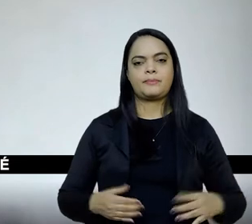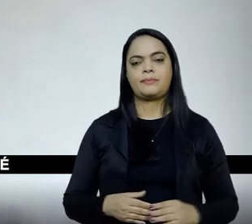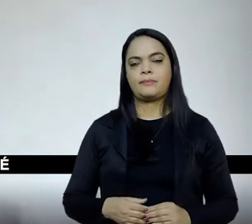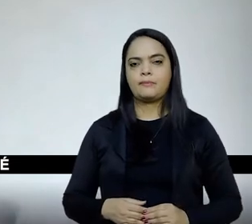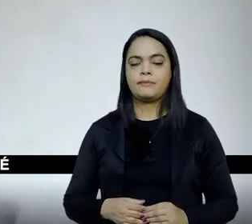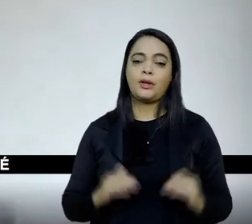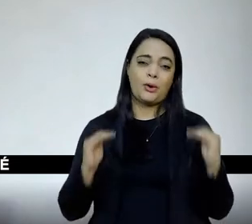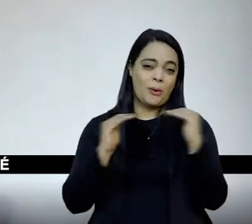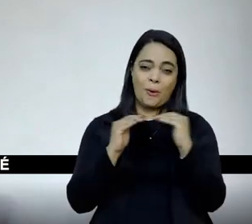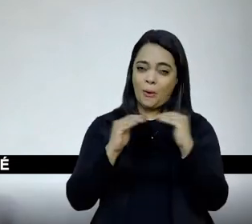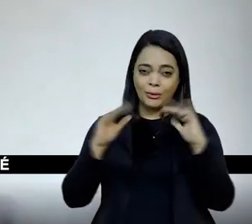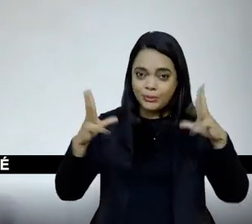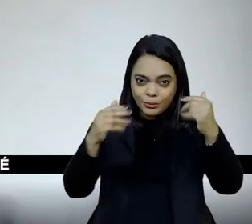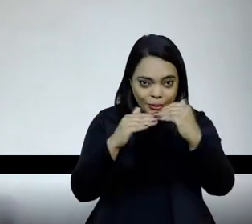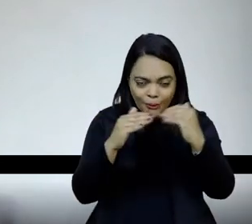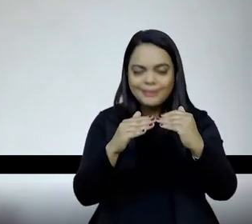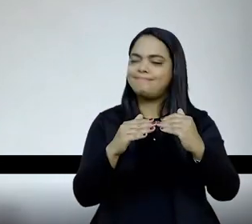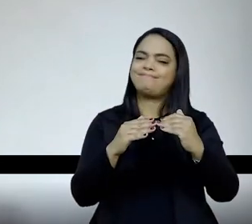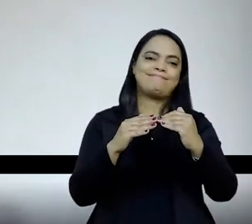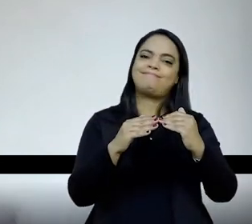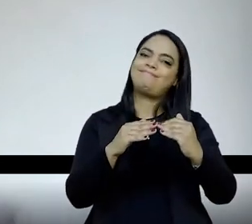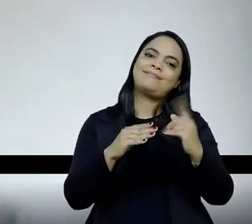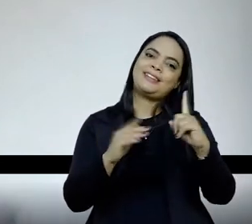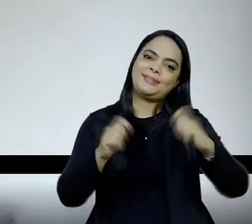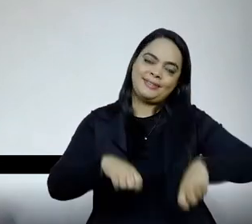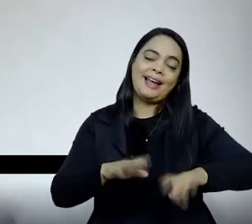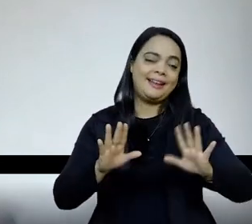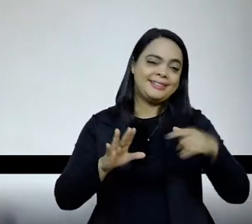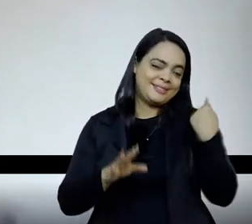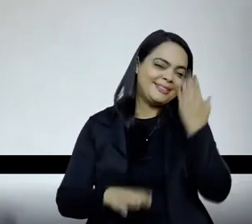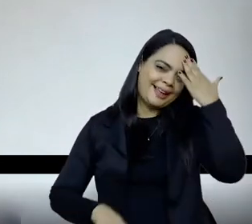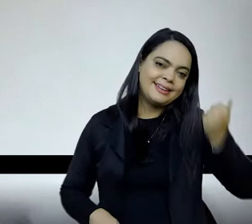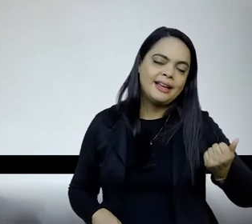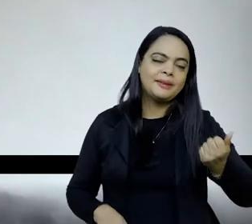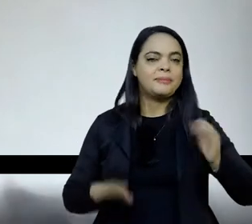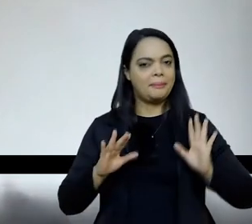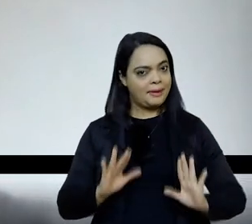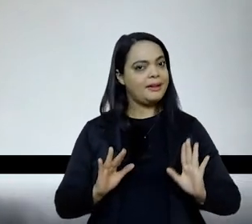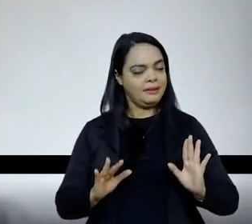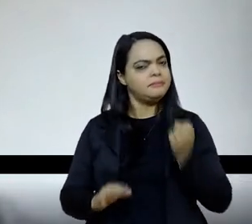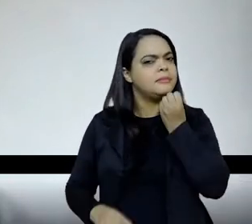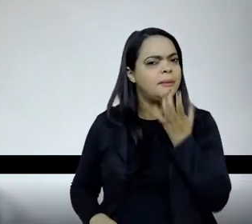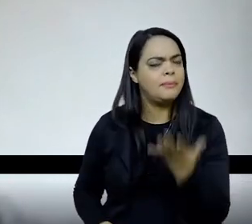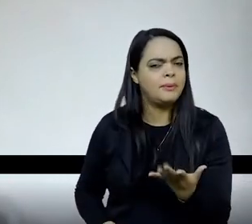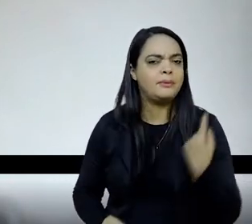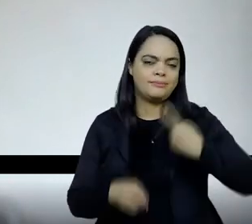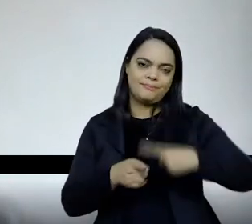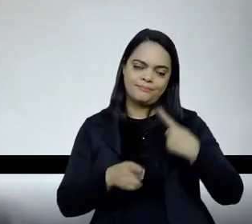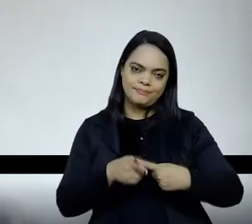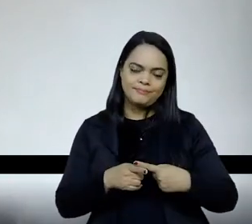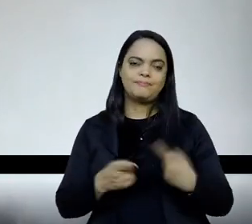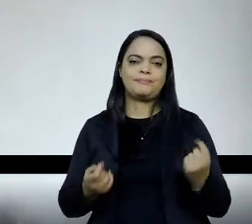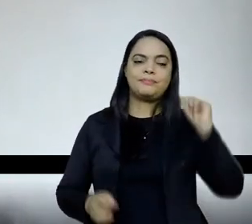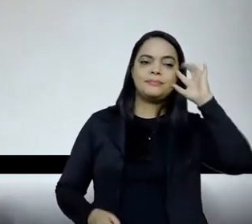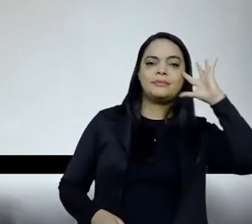consenso total a gente não vai ter, e é bom, nesse sentido, que as decisões